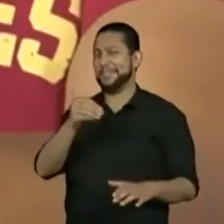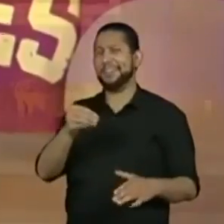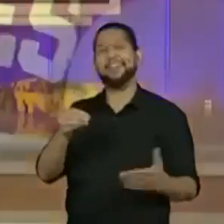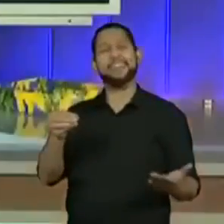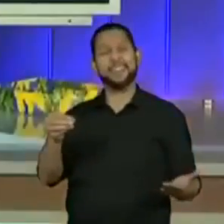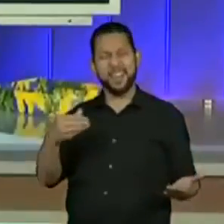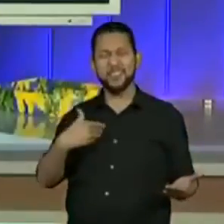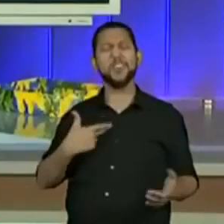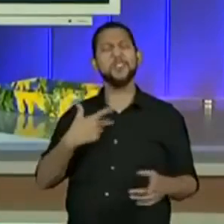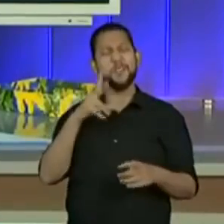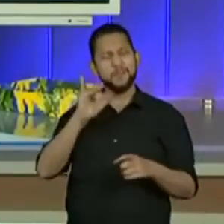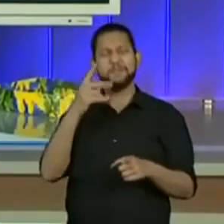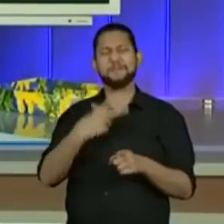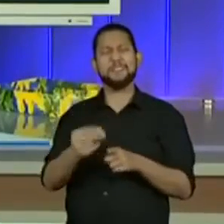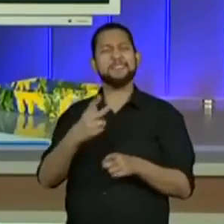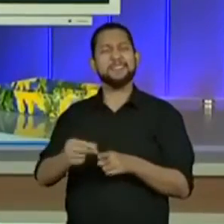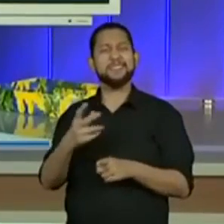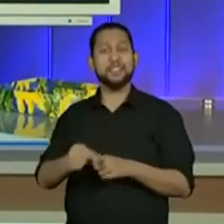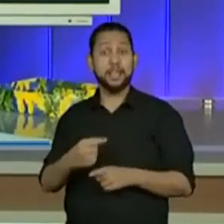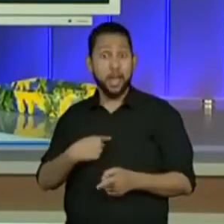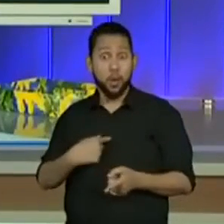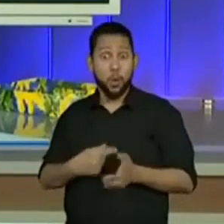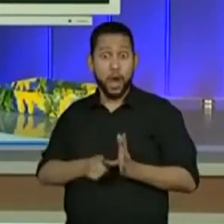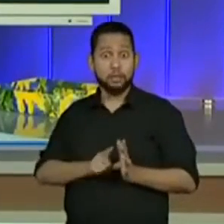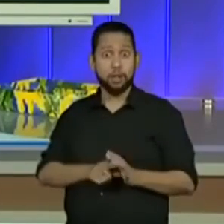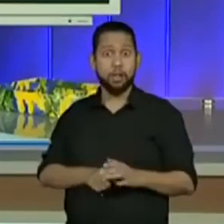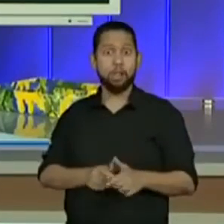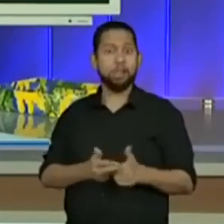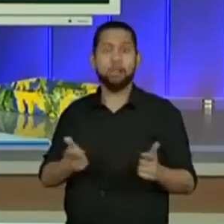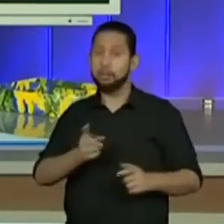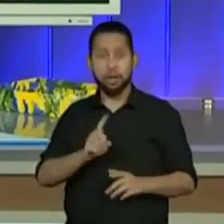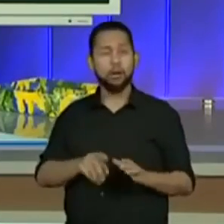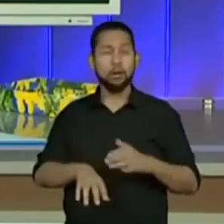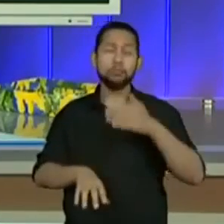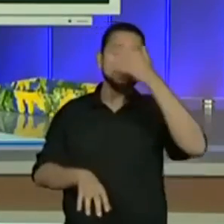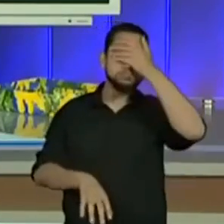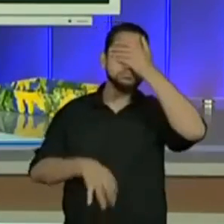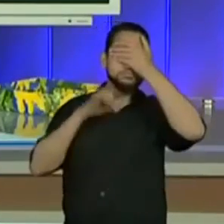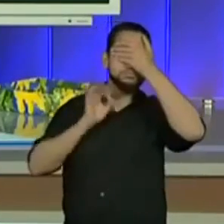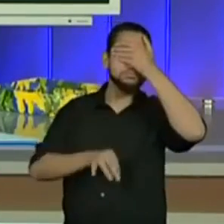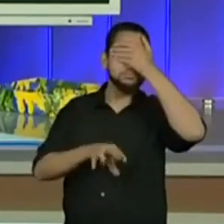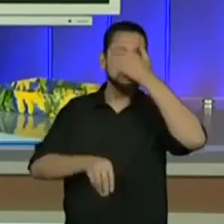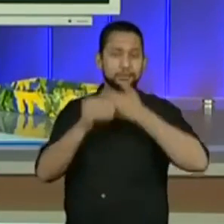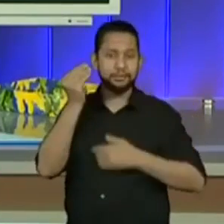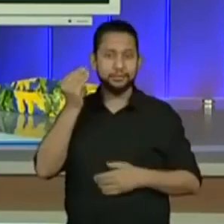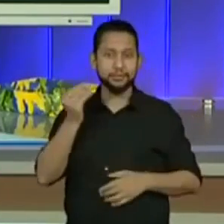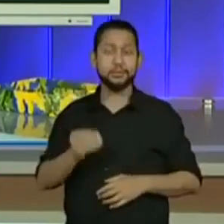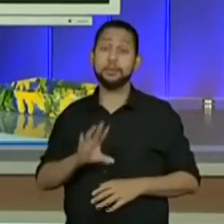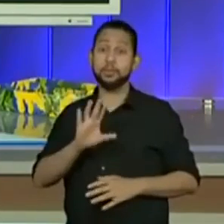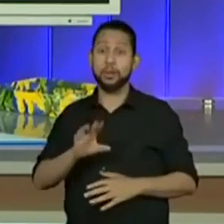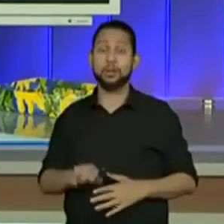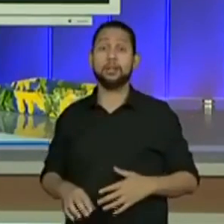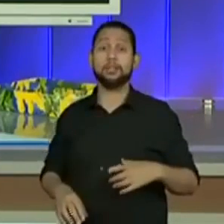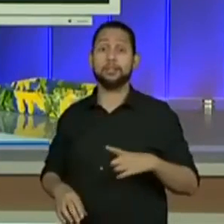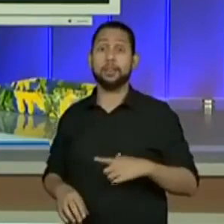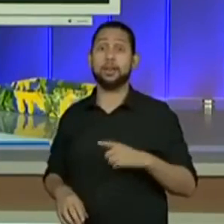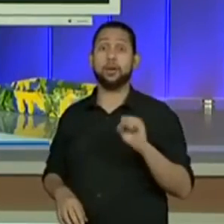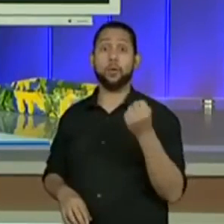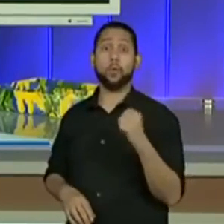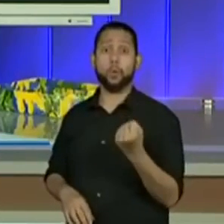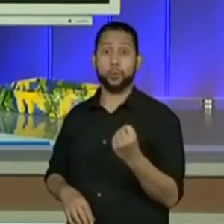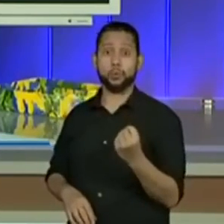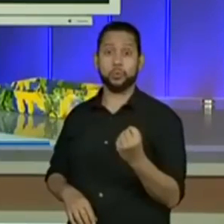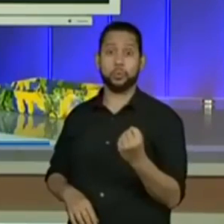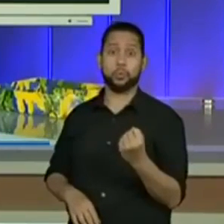me segura mais, hein? Já era, vou ganhar todas agora. Mas, no caso aqui, era uma em oito. Muitos professores estão